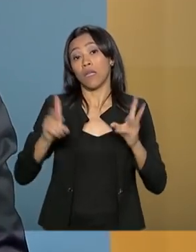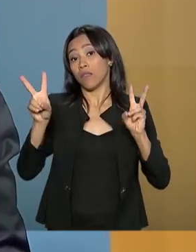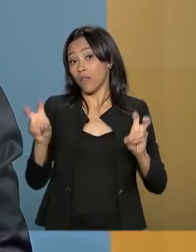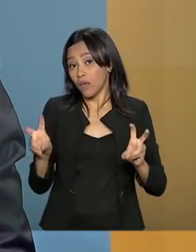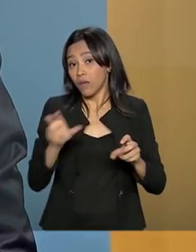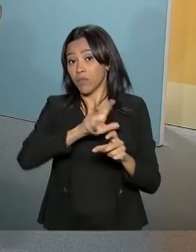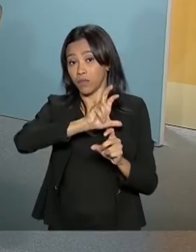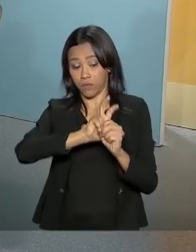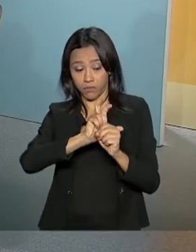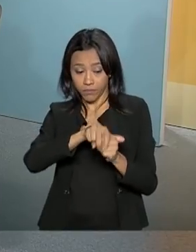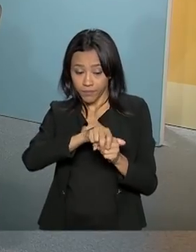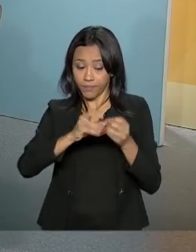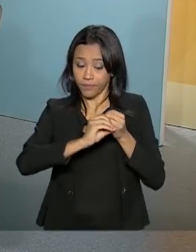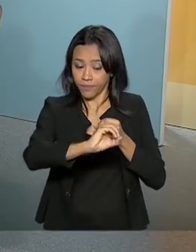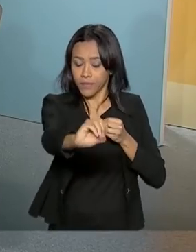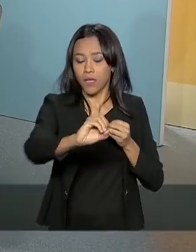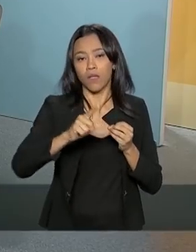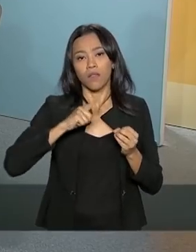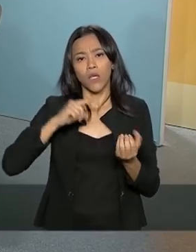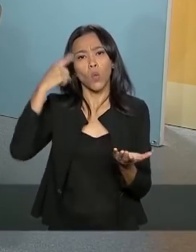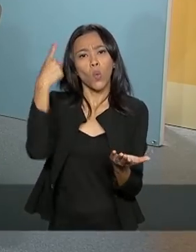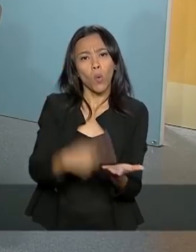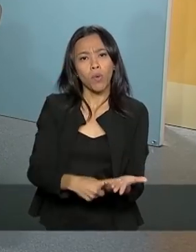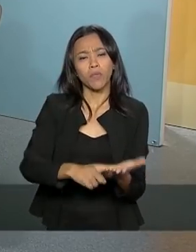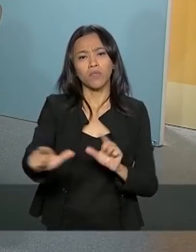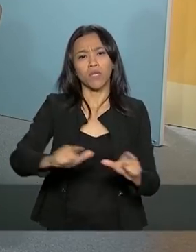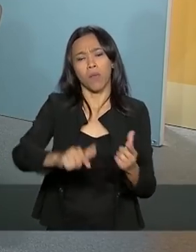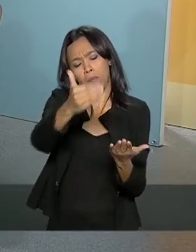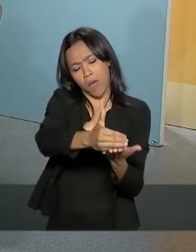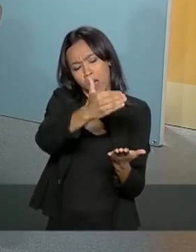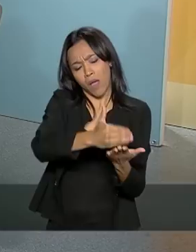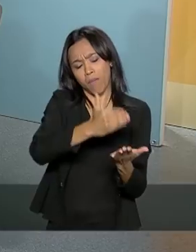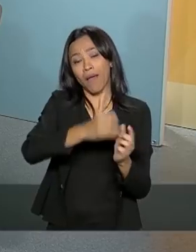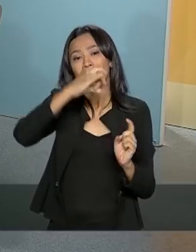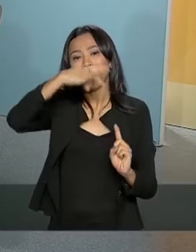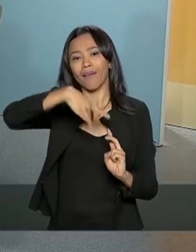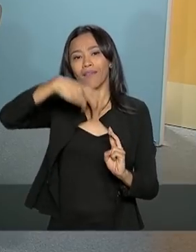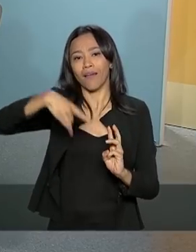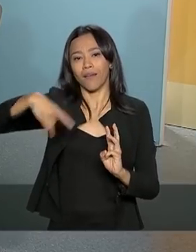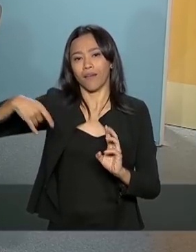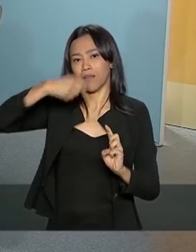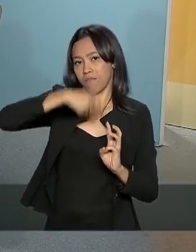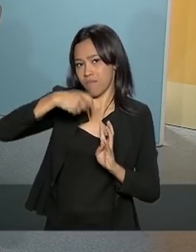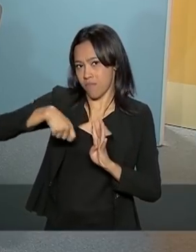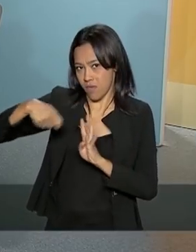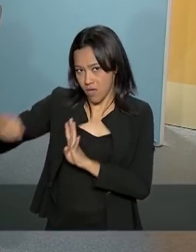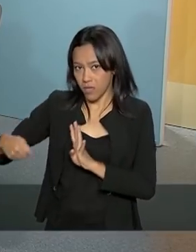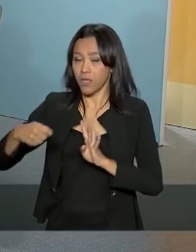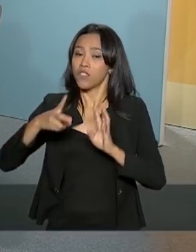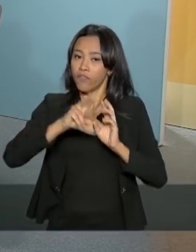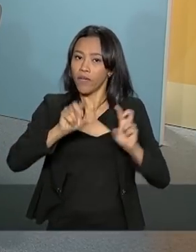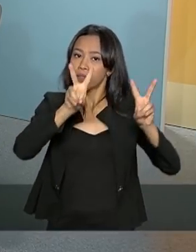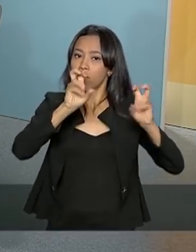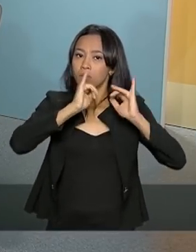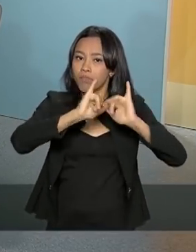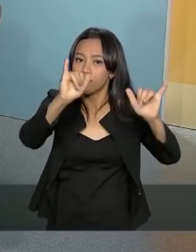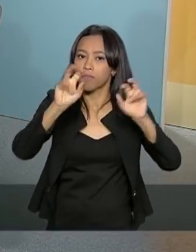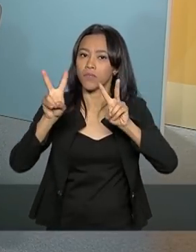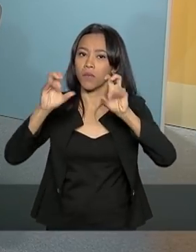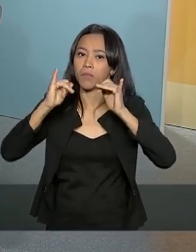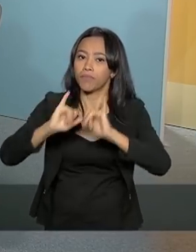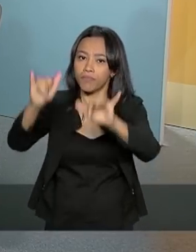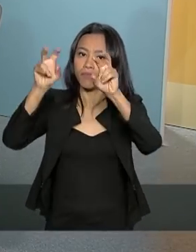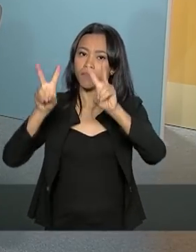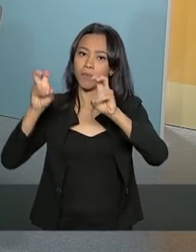saneamento. Então, é uma agenda. A cada mês nós vamos lançar uma etapa desta agenda de qualidade ambiental